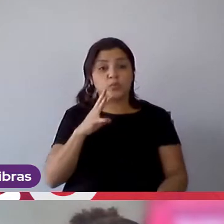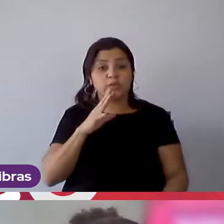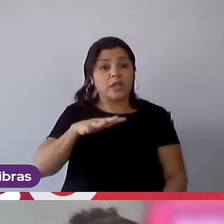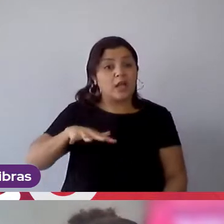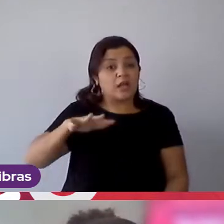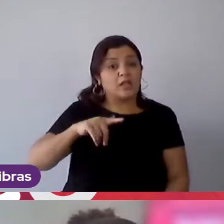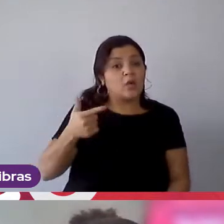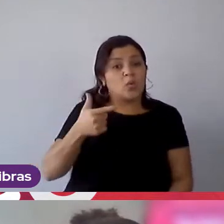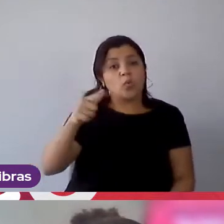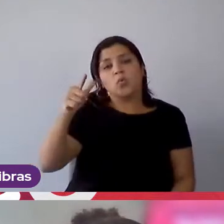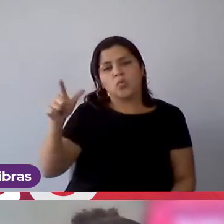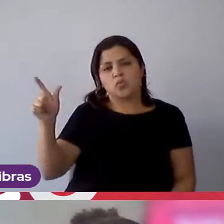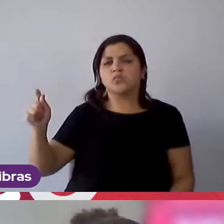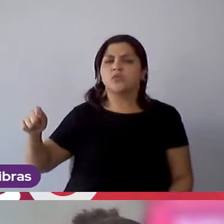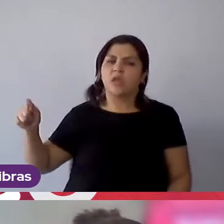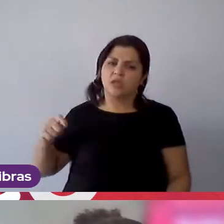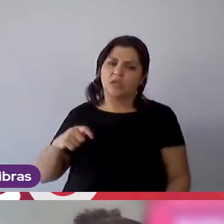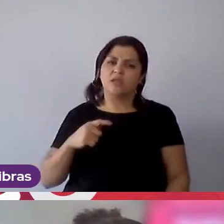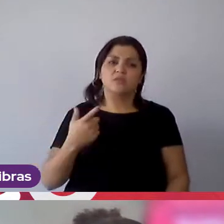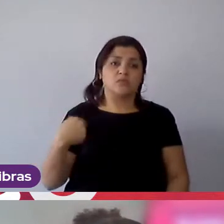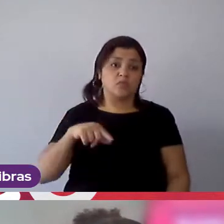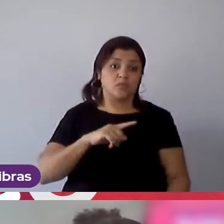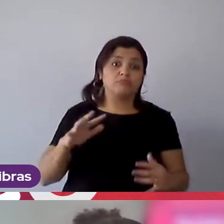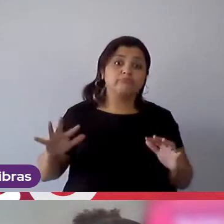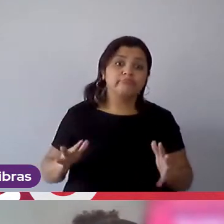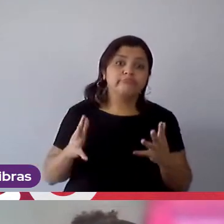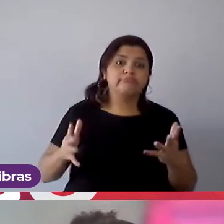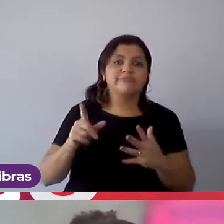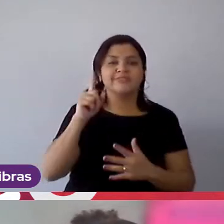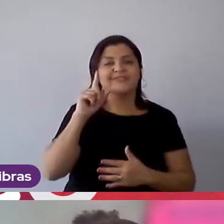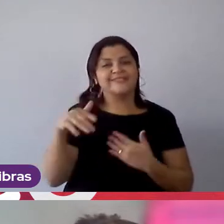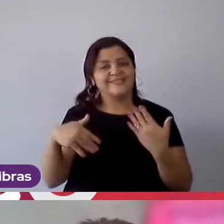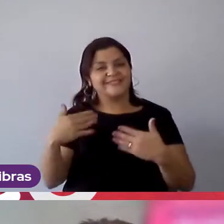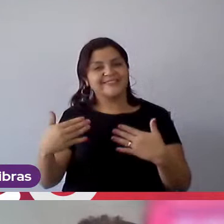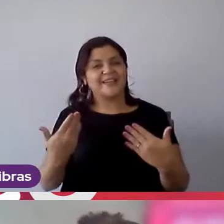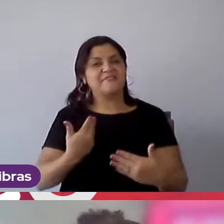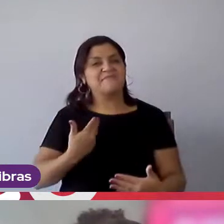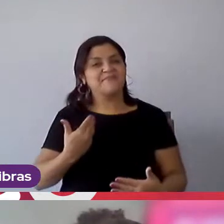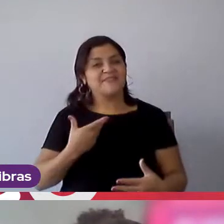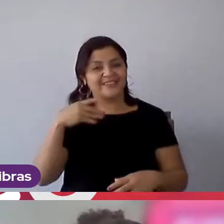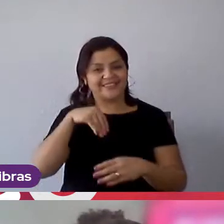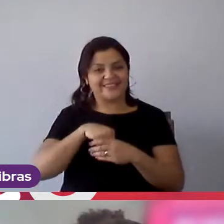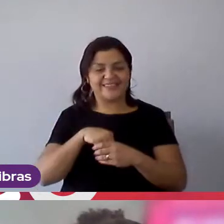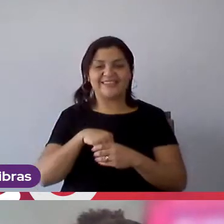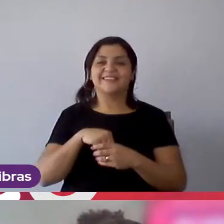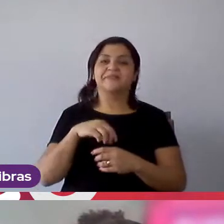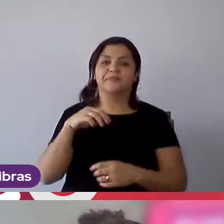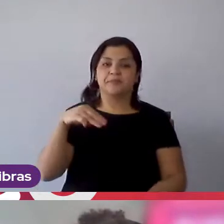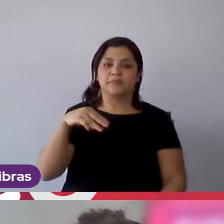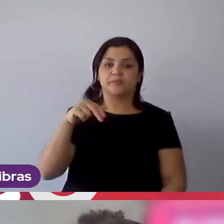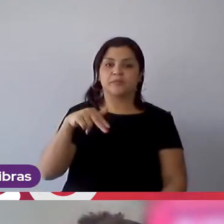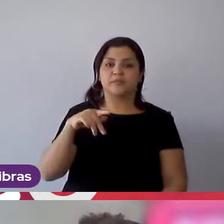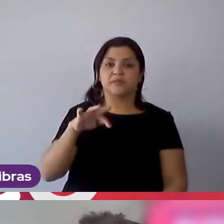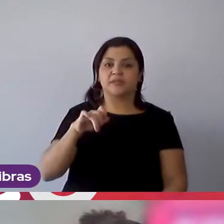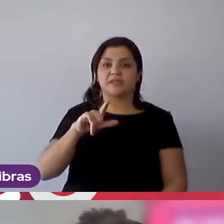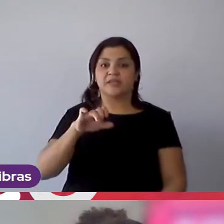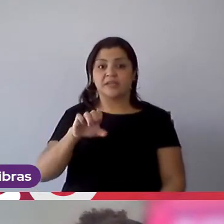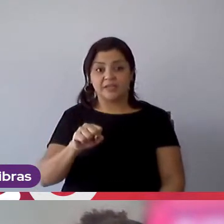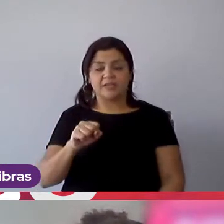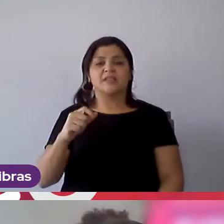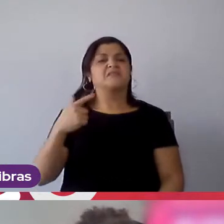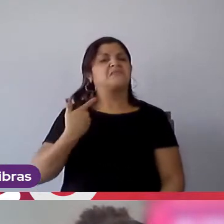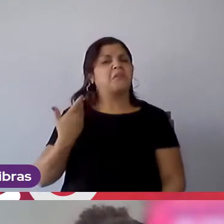áreas somos estipulados todos os dias fazer amigos dentro da Mundoeliz porque você conversando com as pessoas fazendo